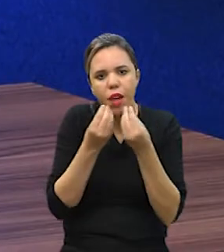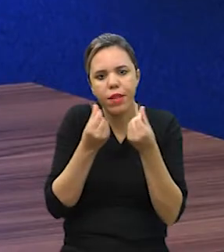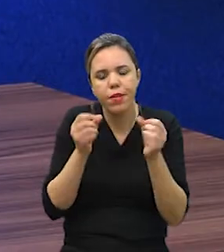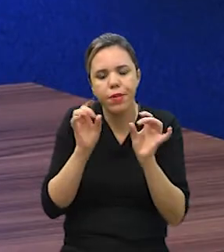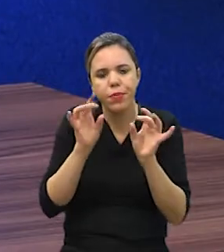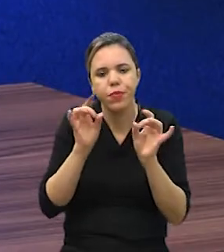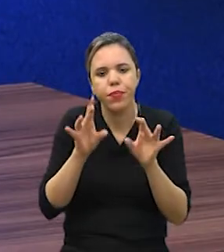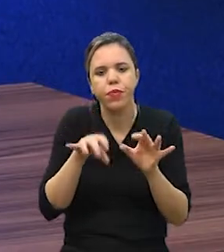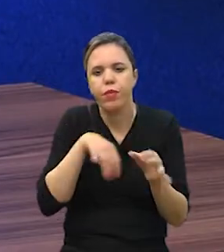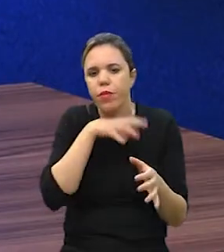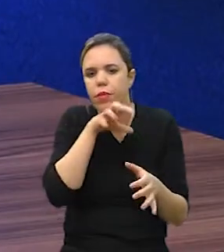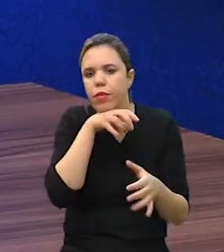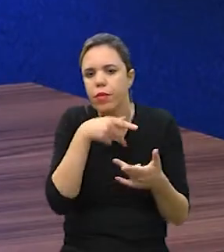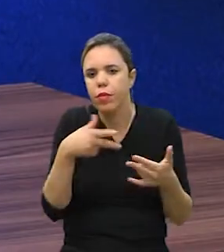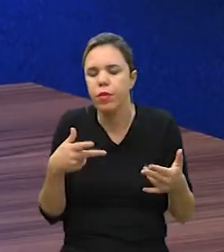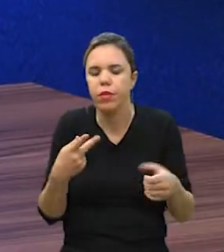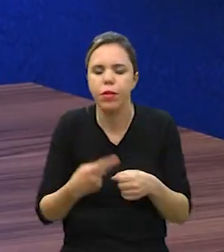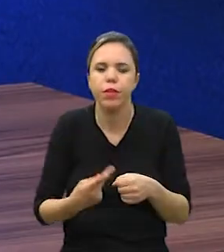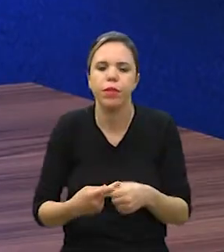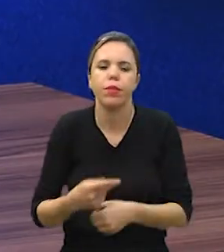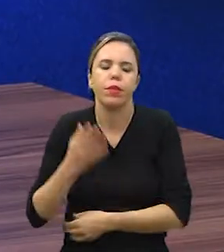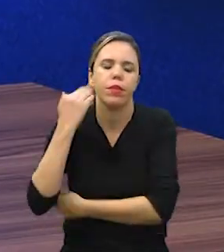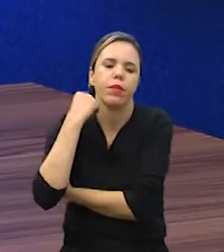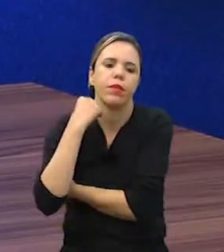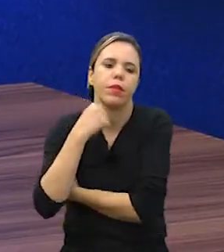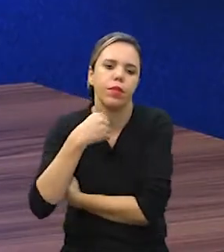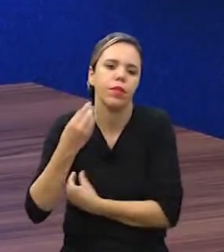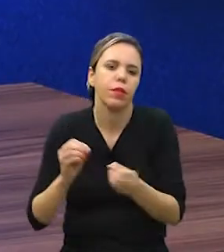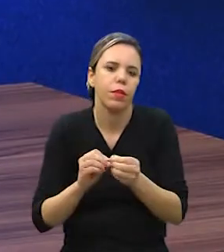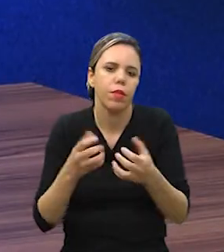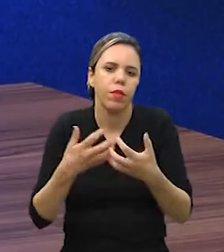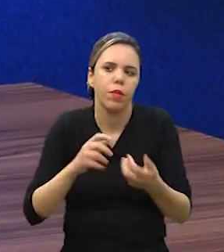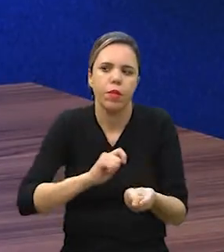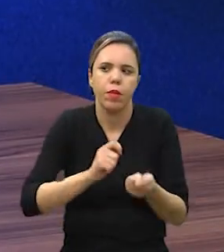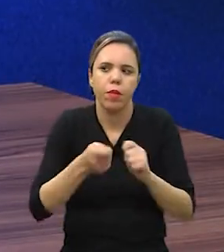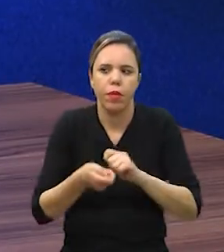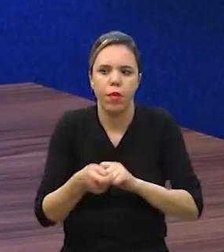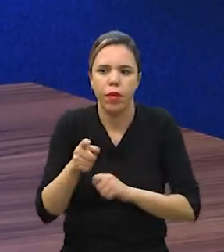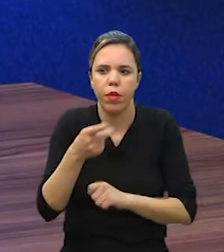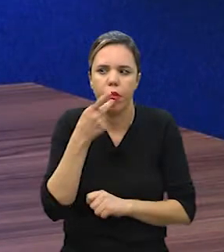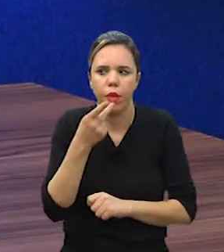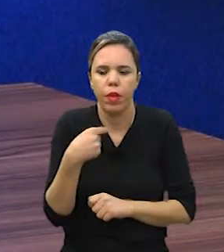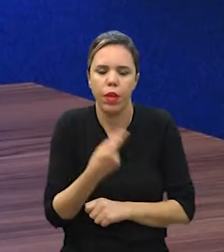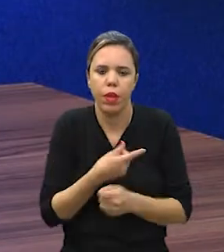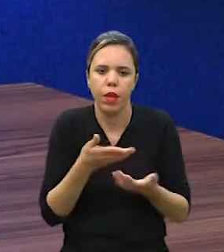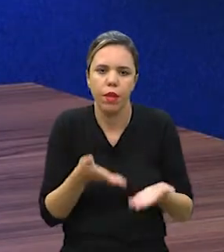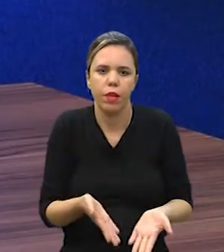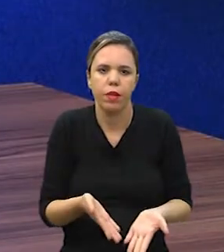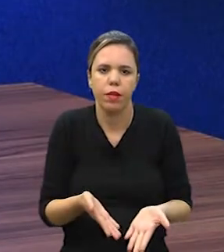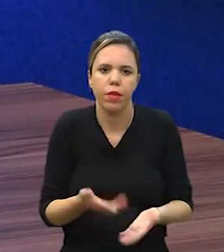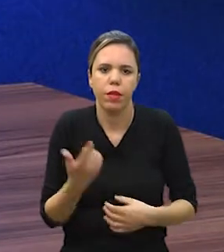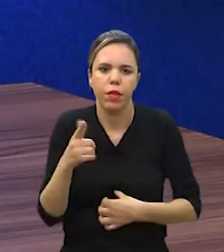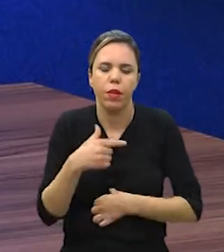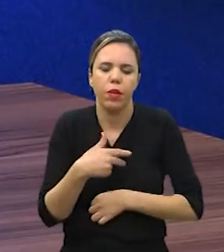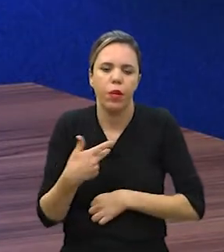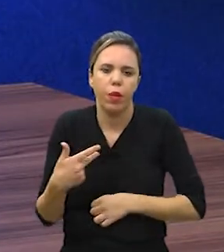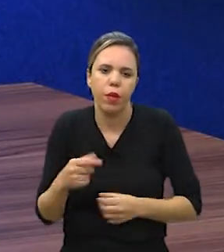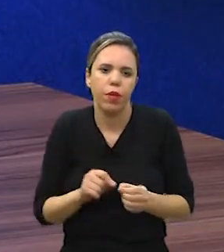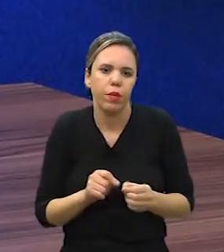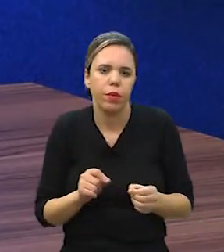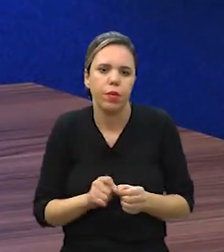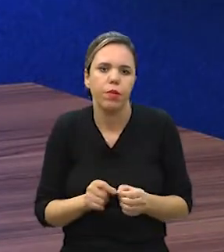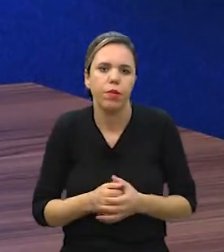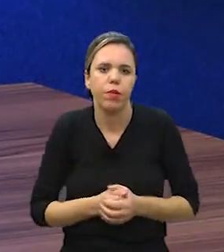gourmetizada para o mundo PET? Eu não sei como foi essa tratativa, eu queria que você contasse para a gente. E uma outra